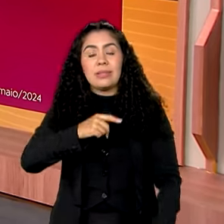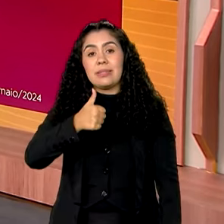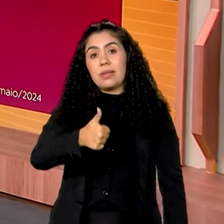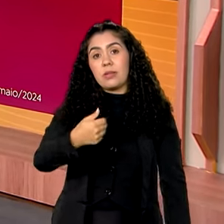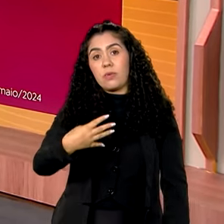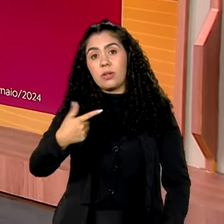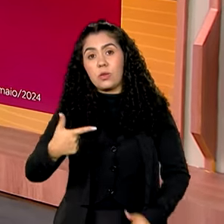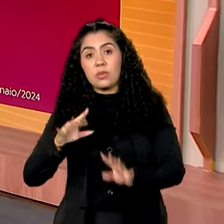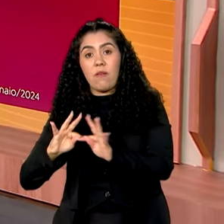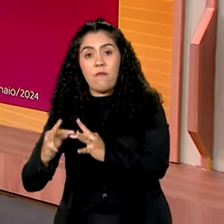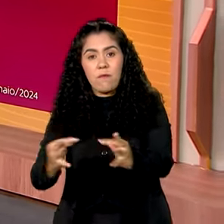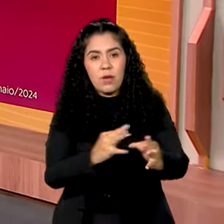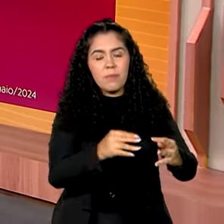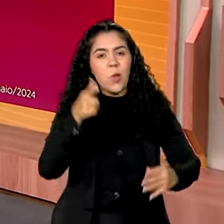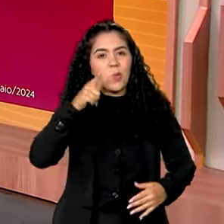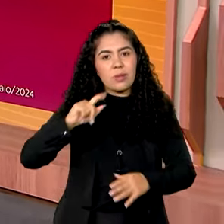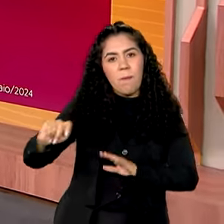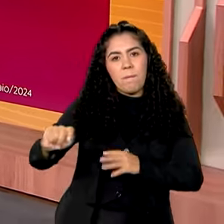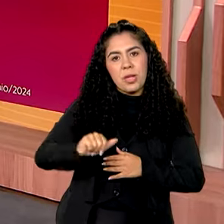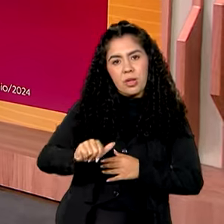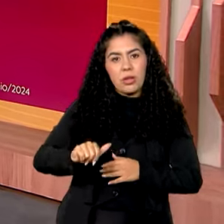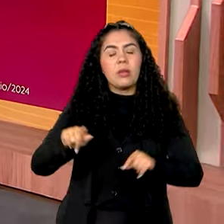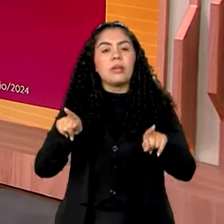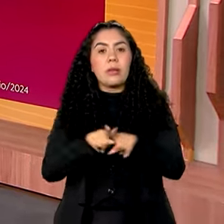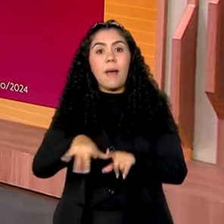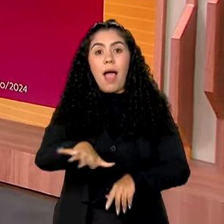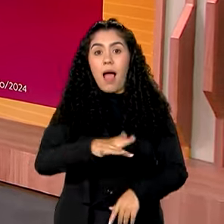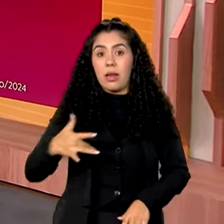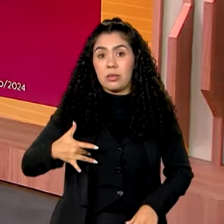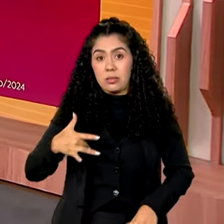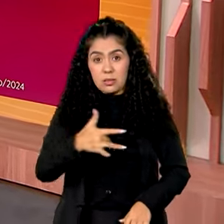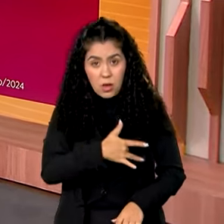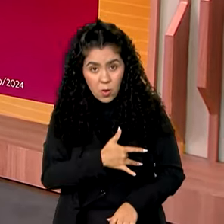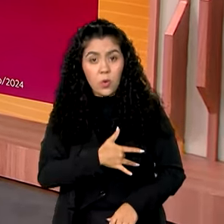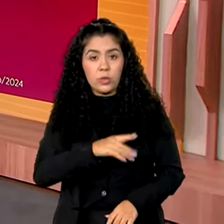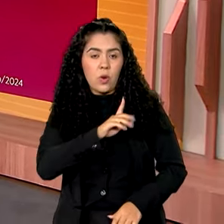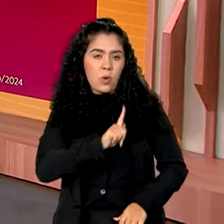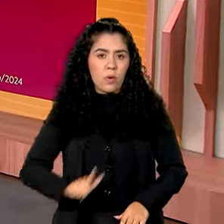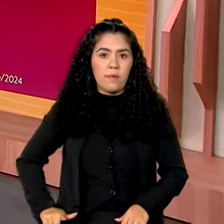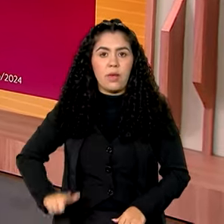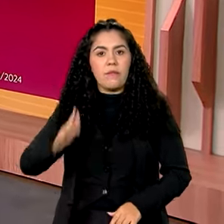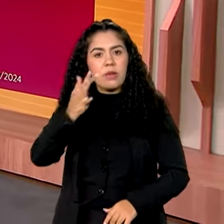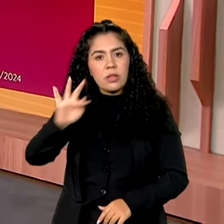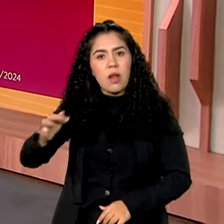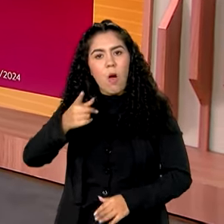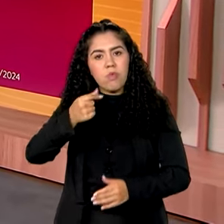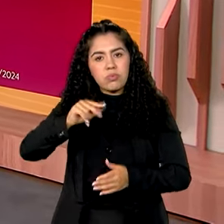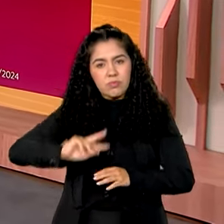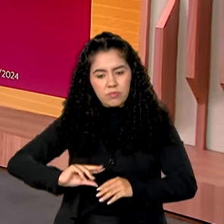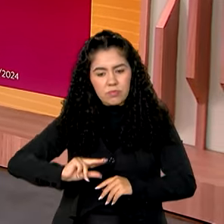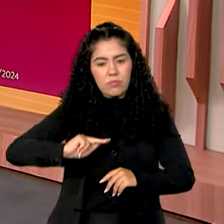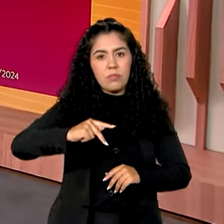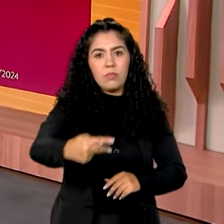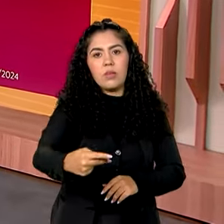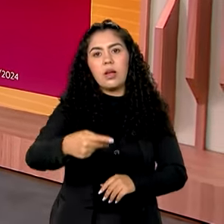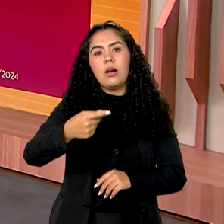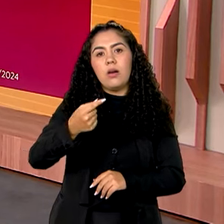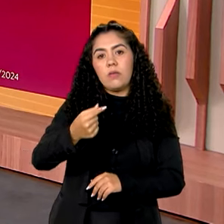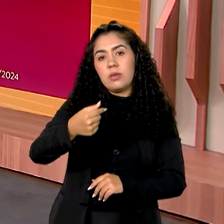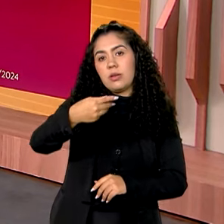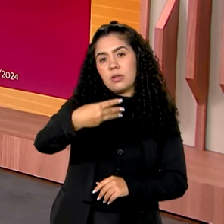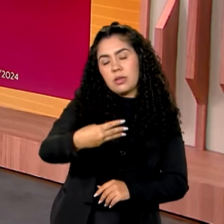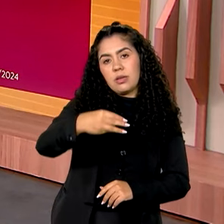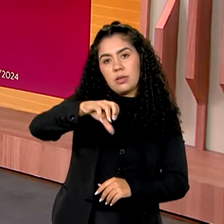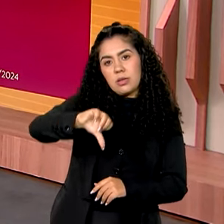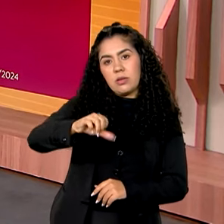benefício. Já na saúde, nos primeiros cinco meses deste ano, o governo federal transferiu para a cidade mais de